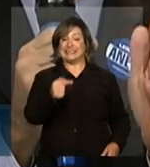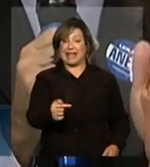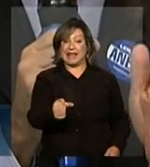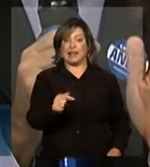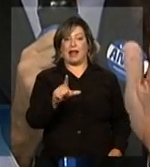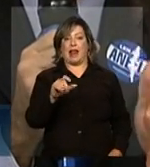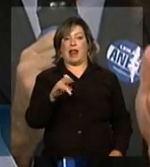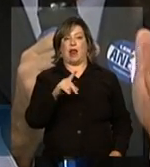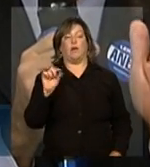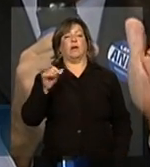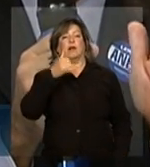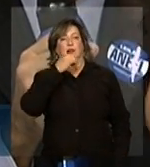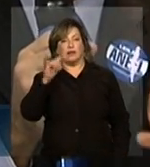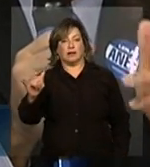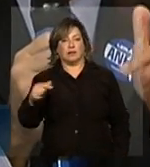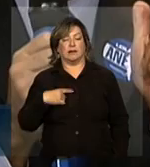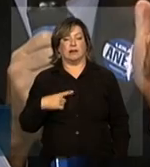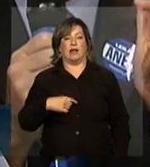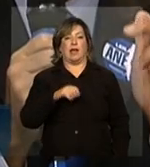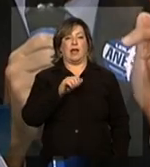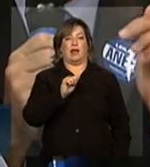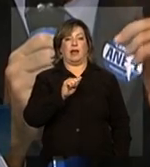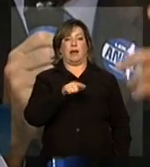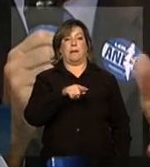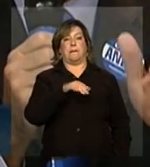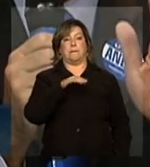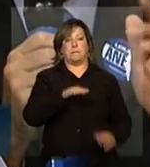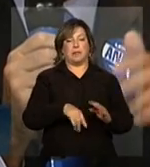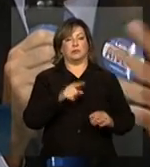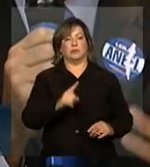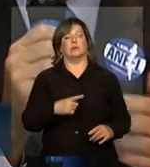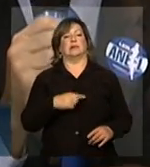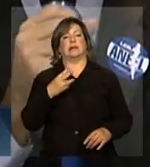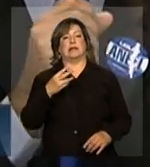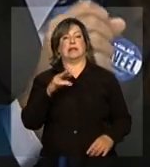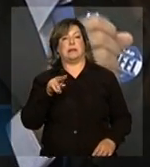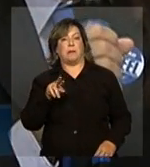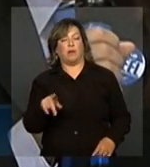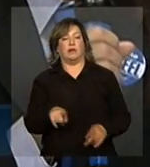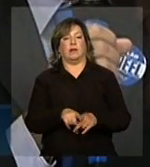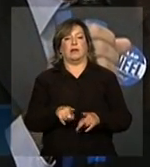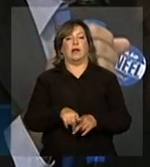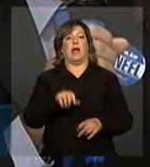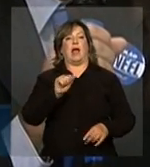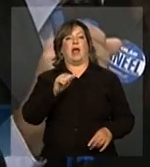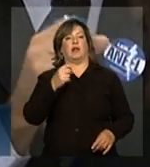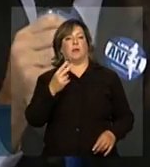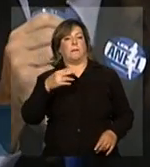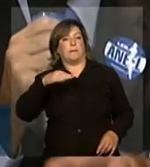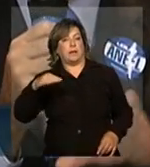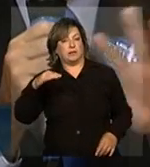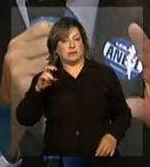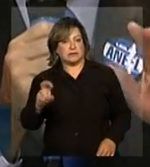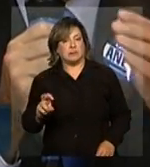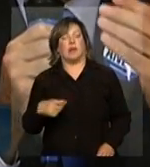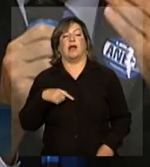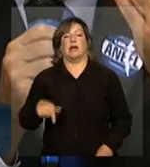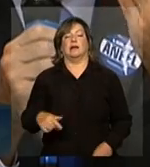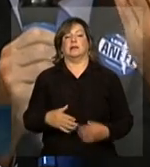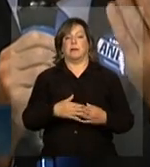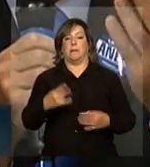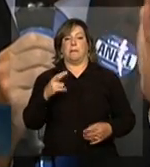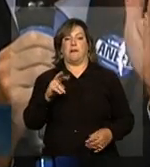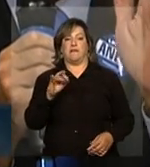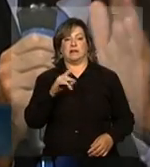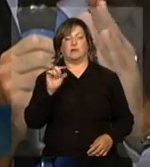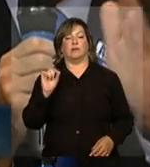de energia. A-1, três irmãos, reserva dois A-3 e dois A-5. Essa é a previsão. a